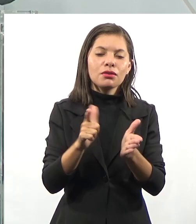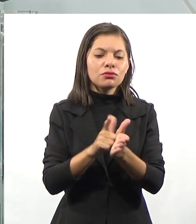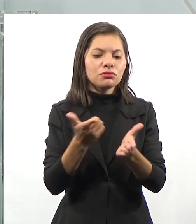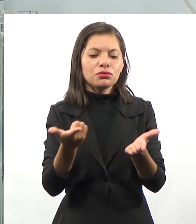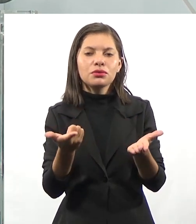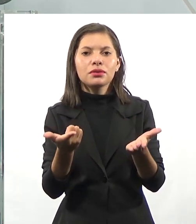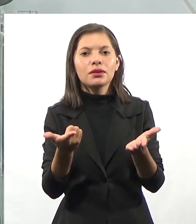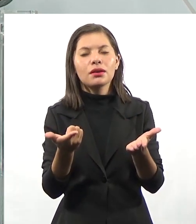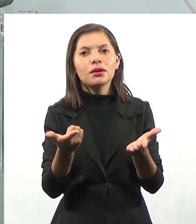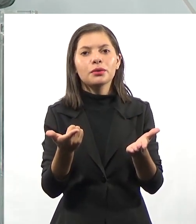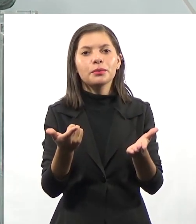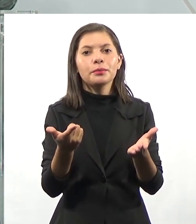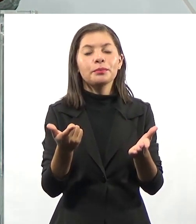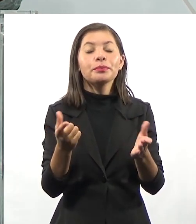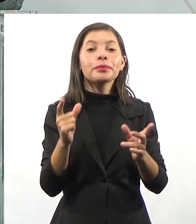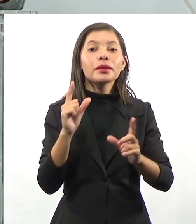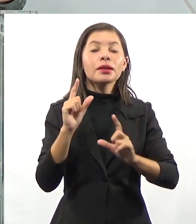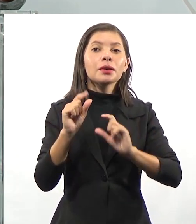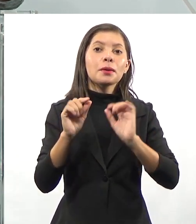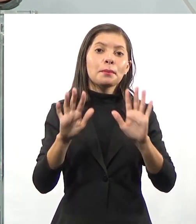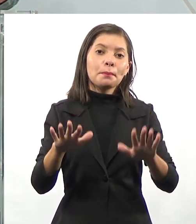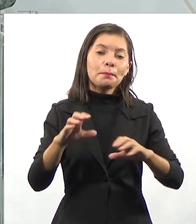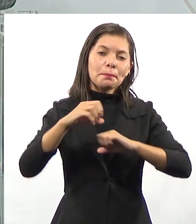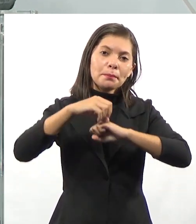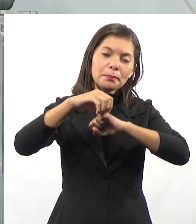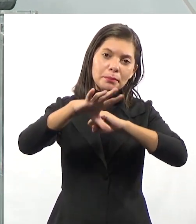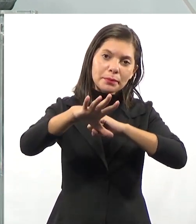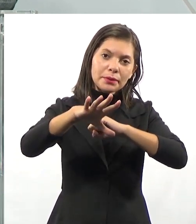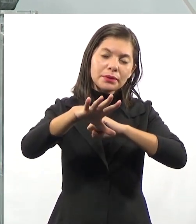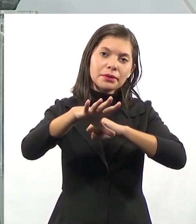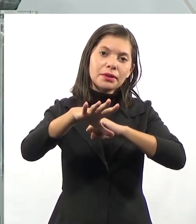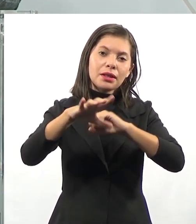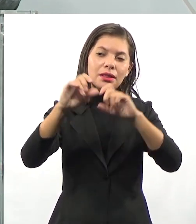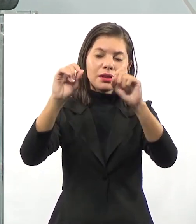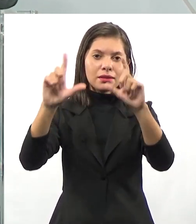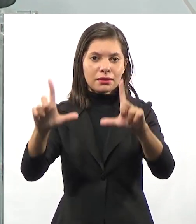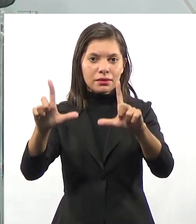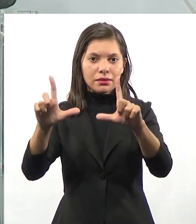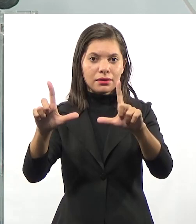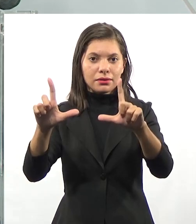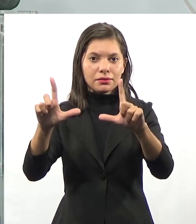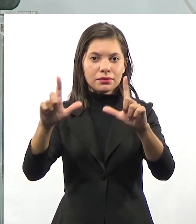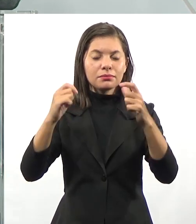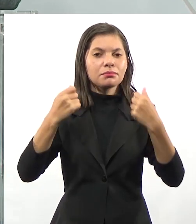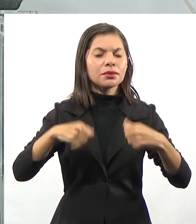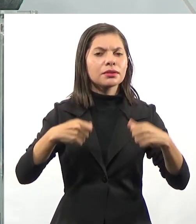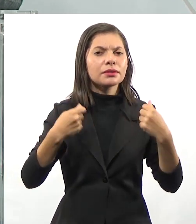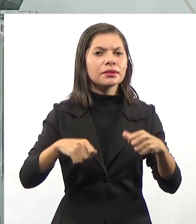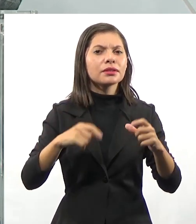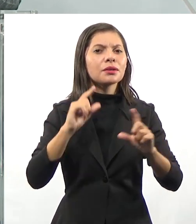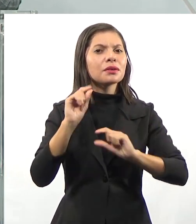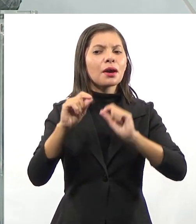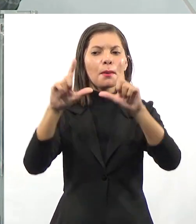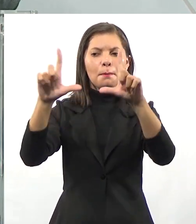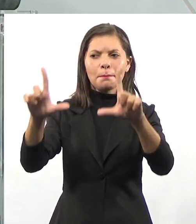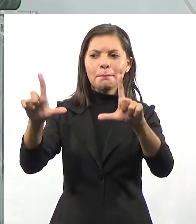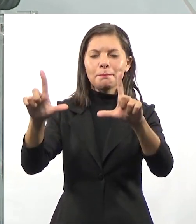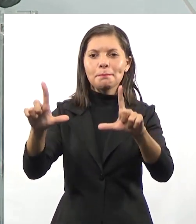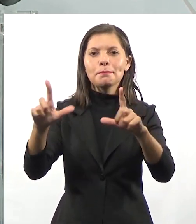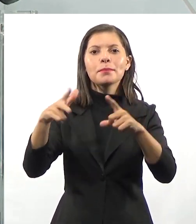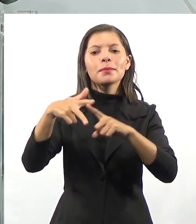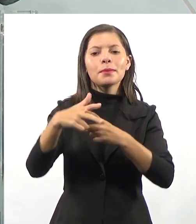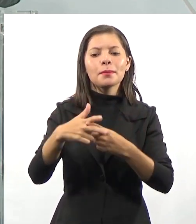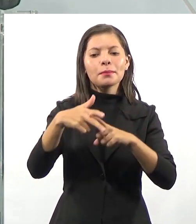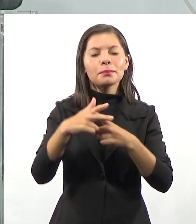um jornal. Já quando a gente fala de mídia do ponto de vista da televisão, eu preciso de um televisor, eu